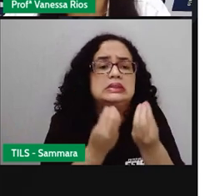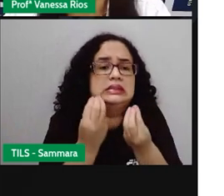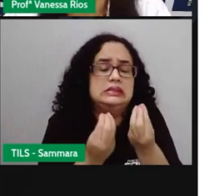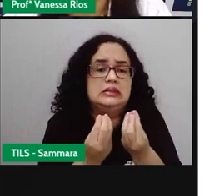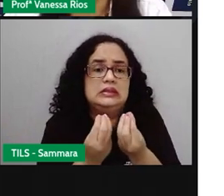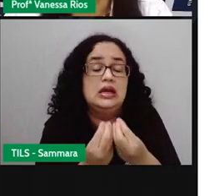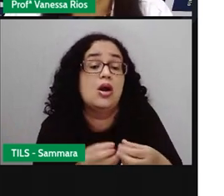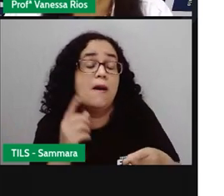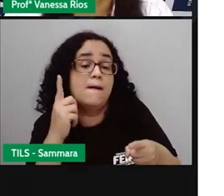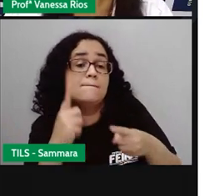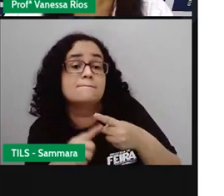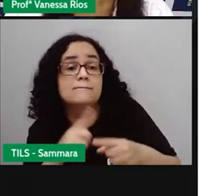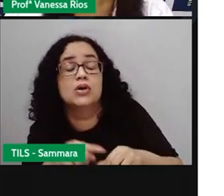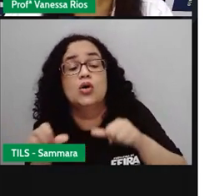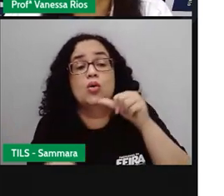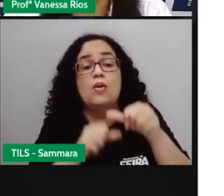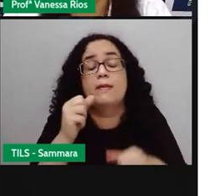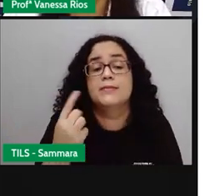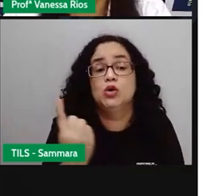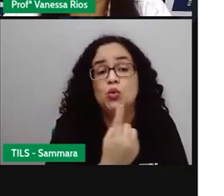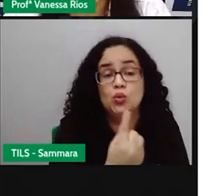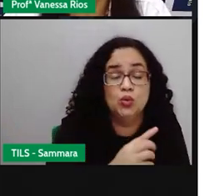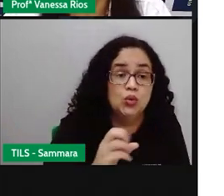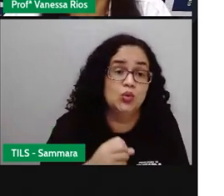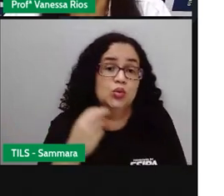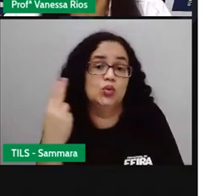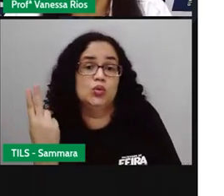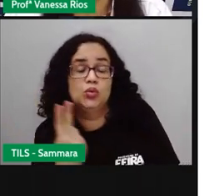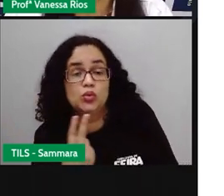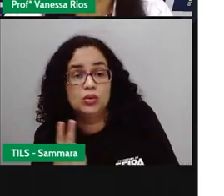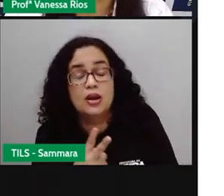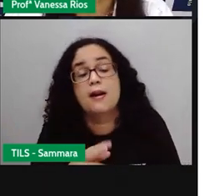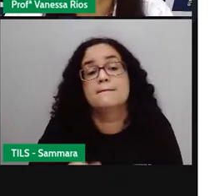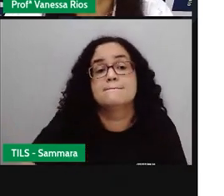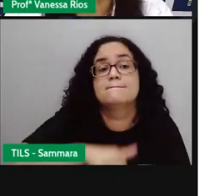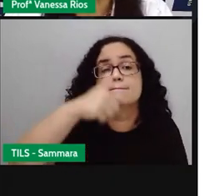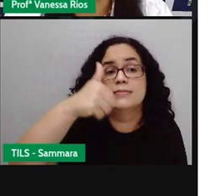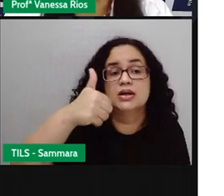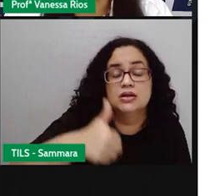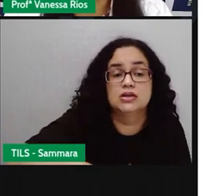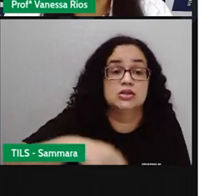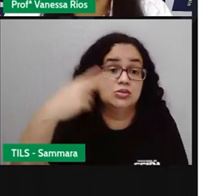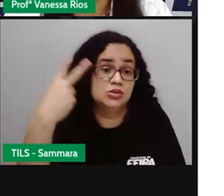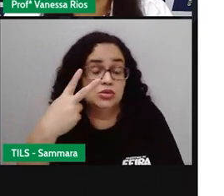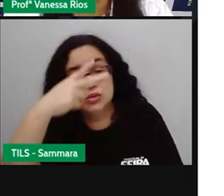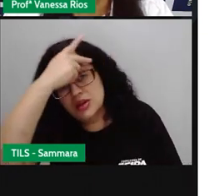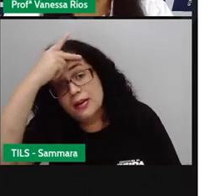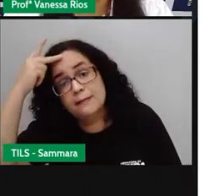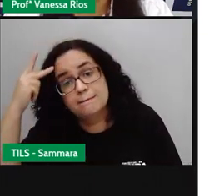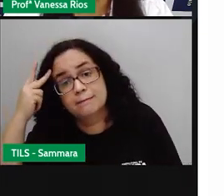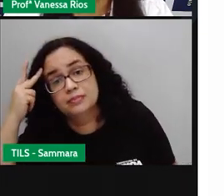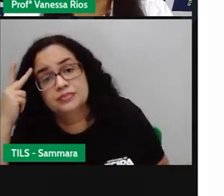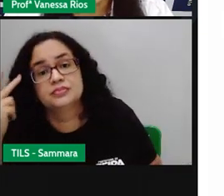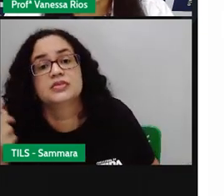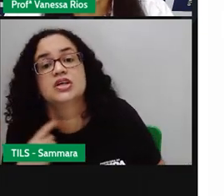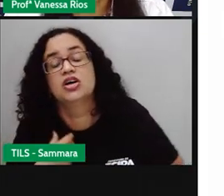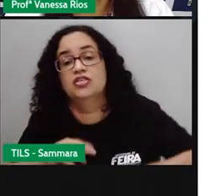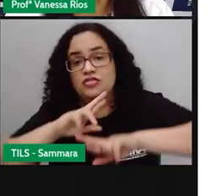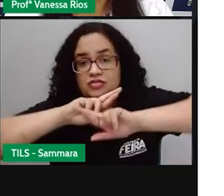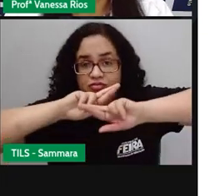por que varia de plural para singular? Varia de primeira pessoa, segunda pessoa? Essas